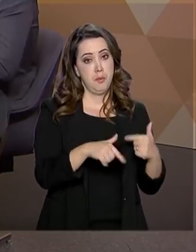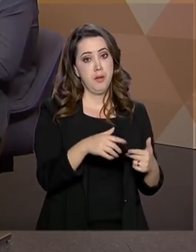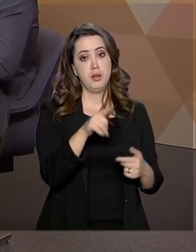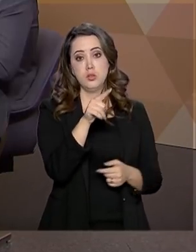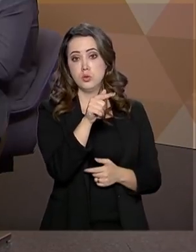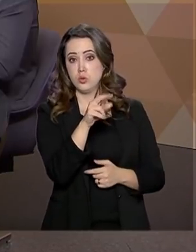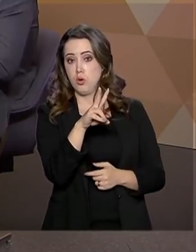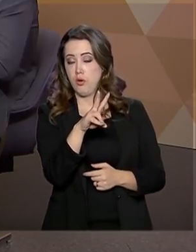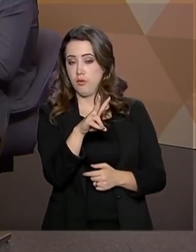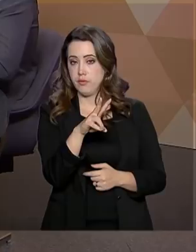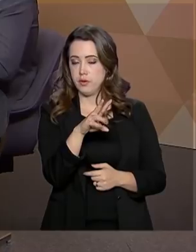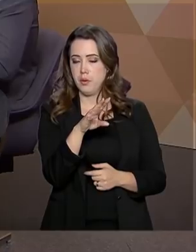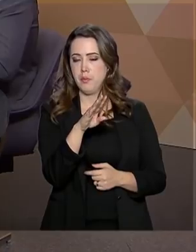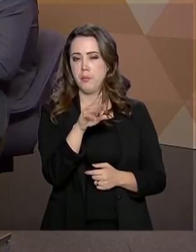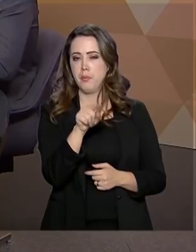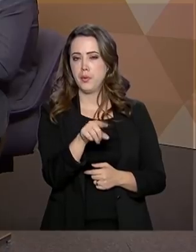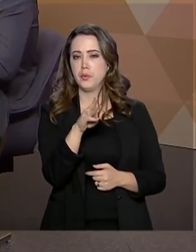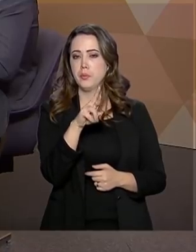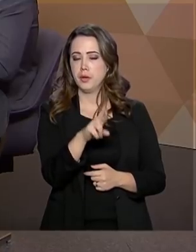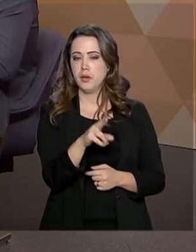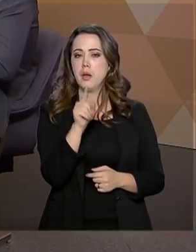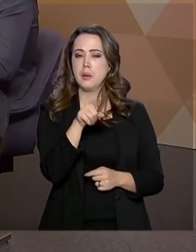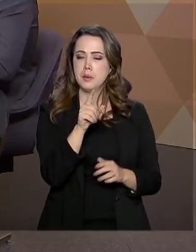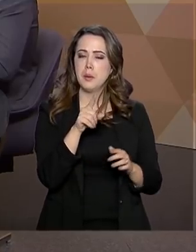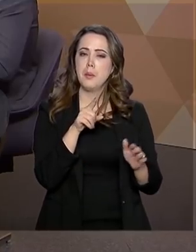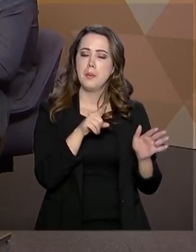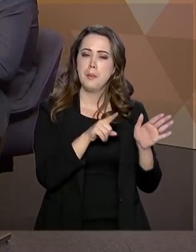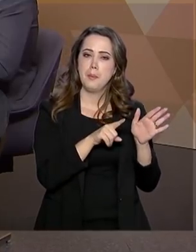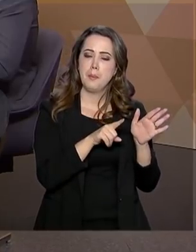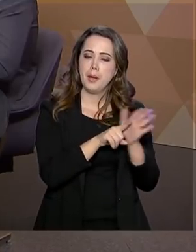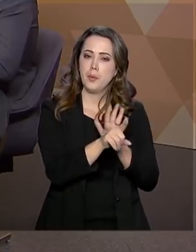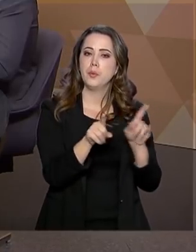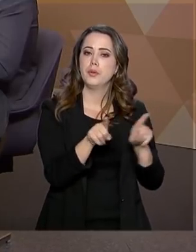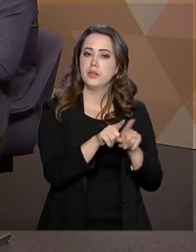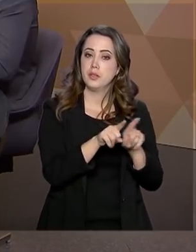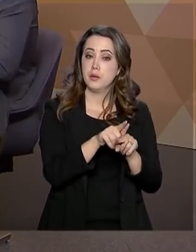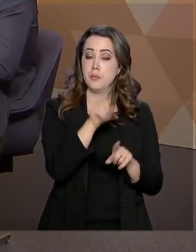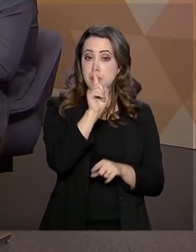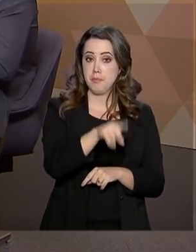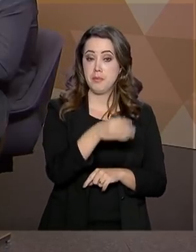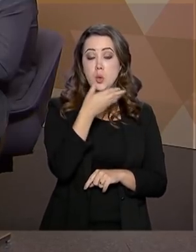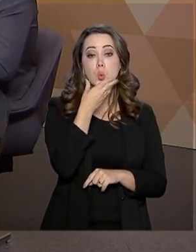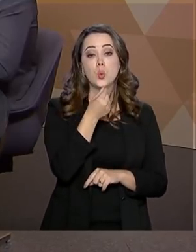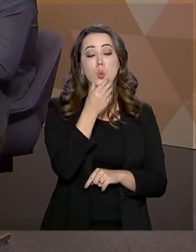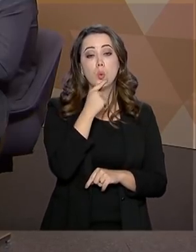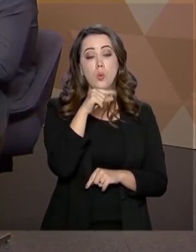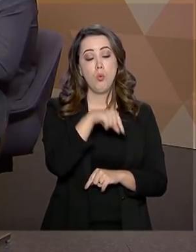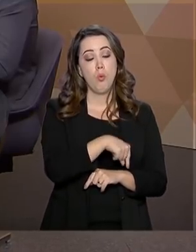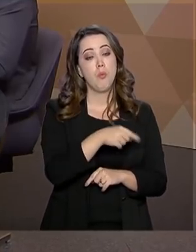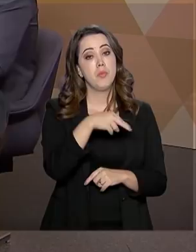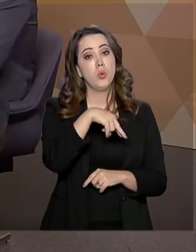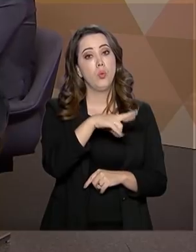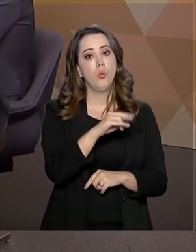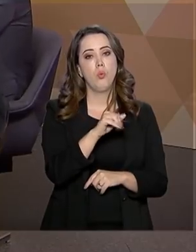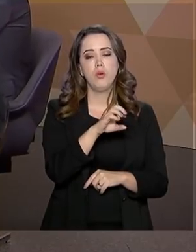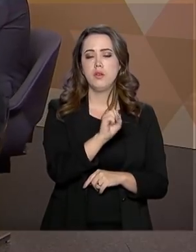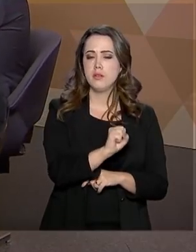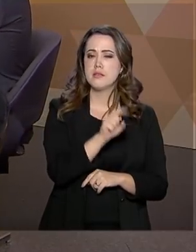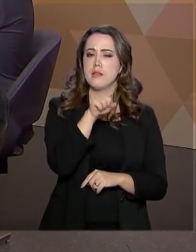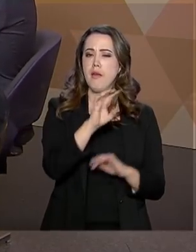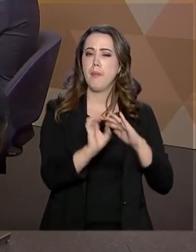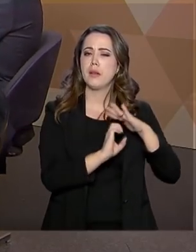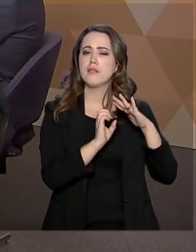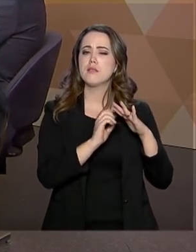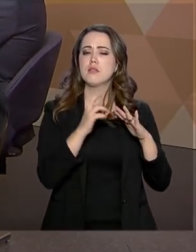gov.br. Essa pergunta também é uma pergunta do Petrônio Nunes. Ele é empresário e ele quer saber justamente